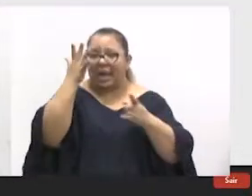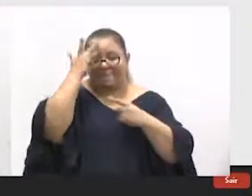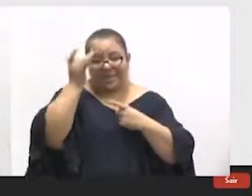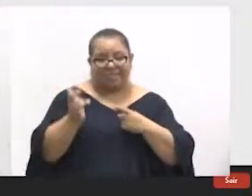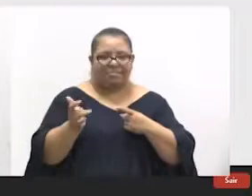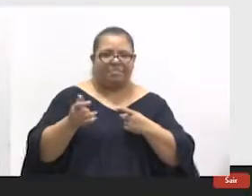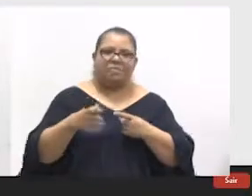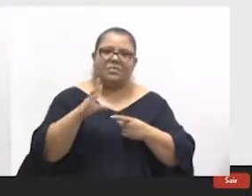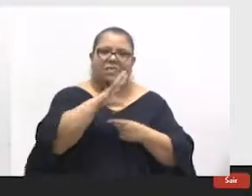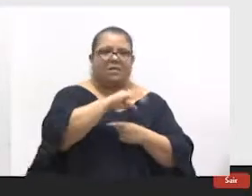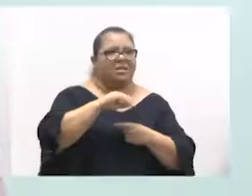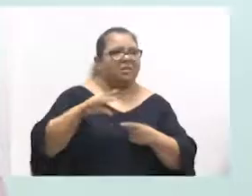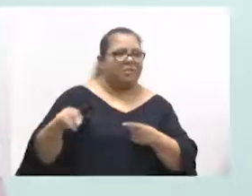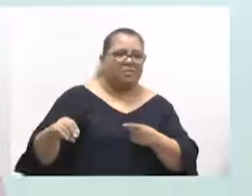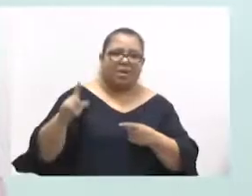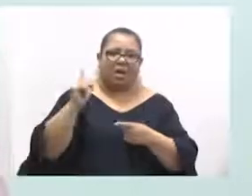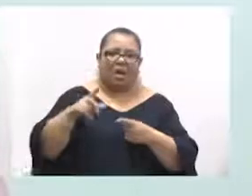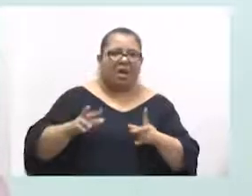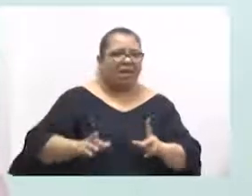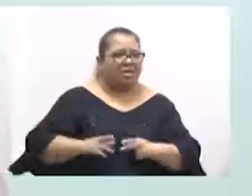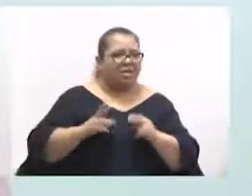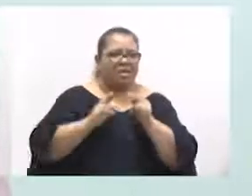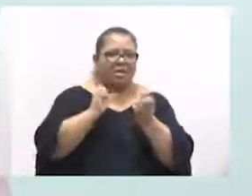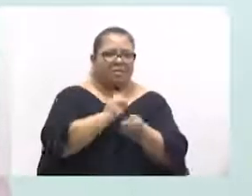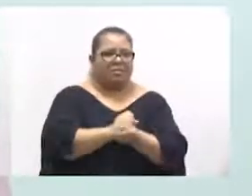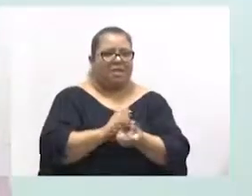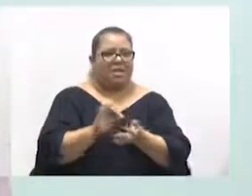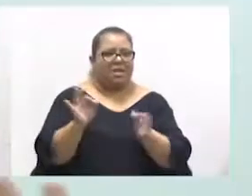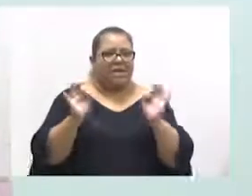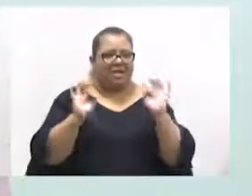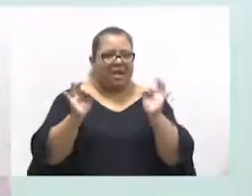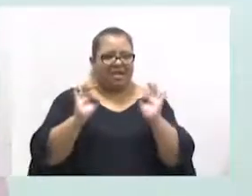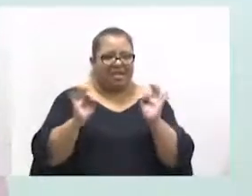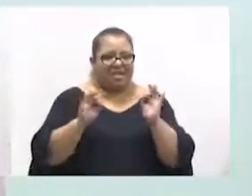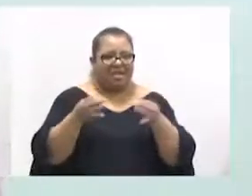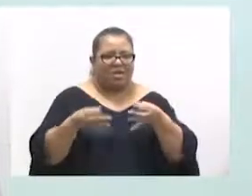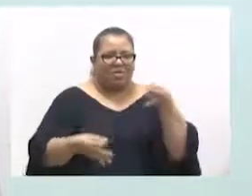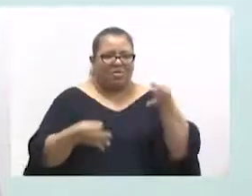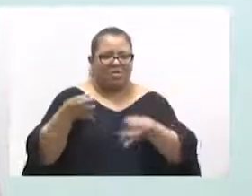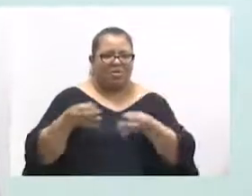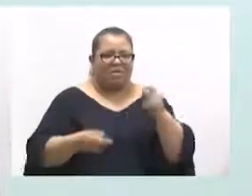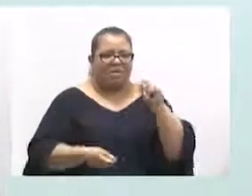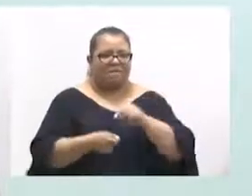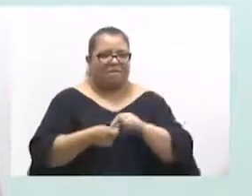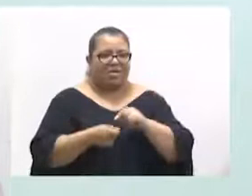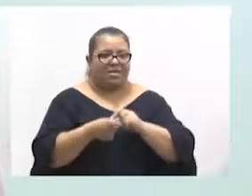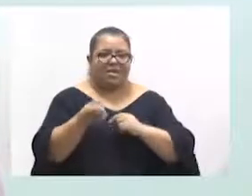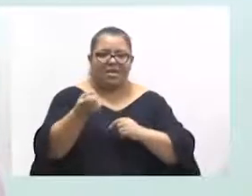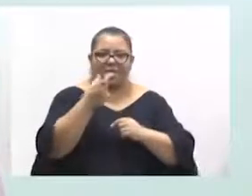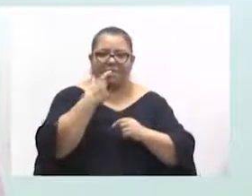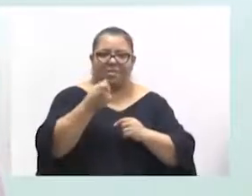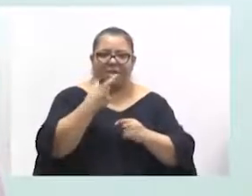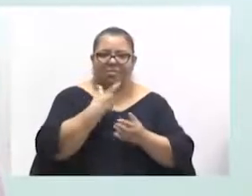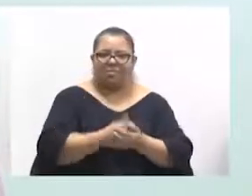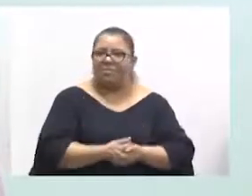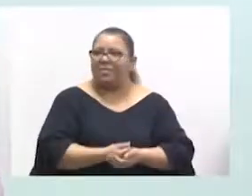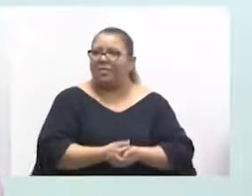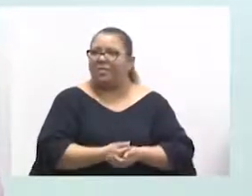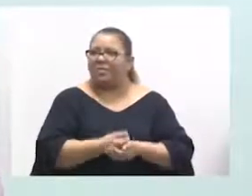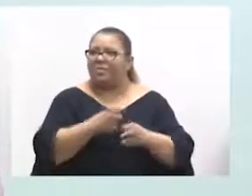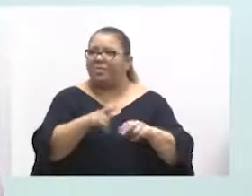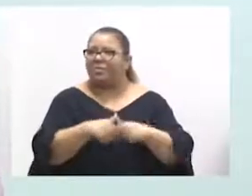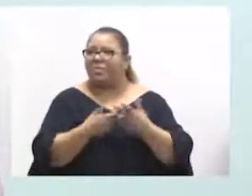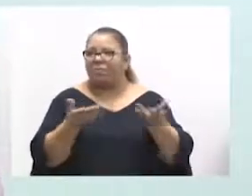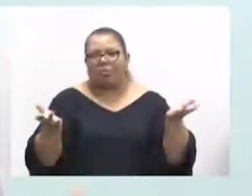demora, e o câncer não vai esperar a justiça achar que ele tem que fazer o remédio. Então, gente...